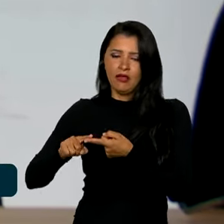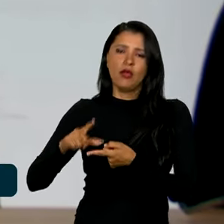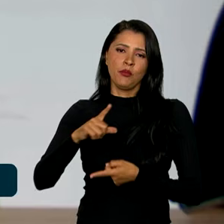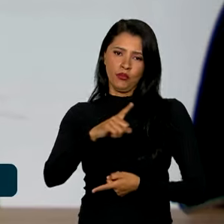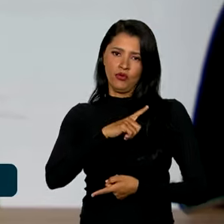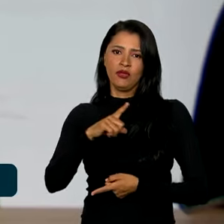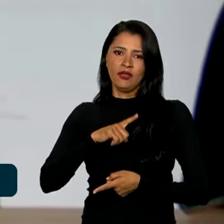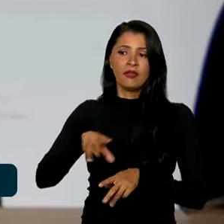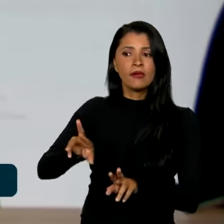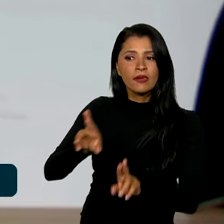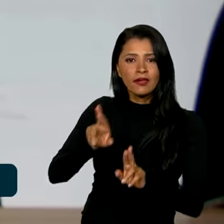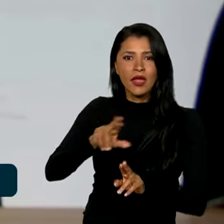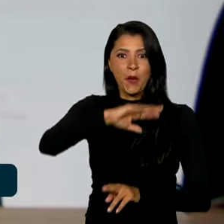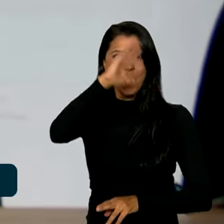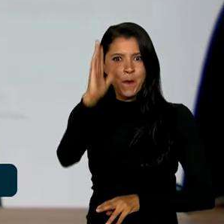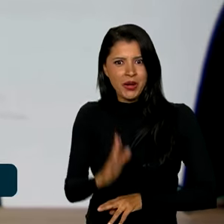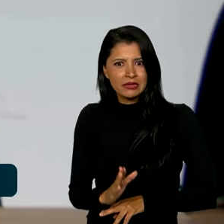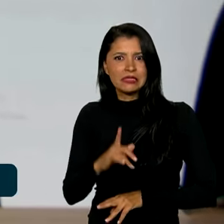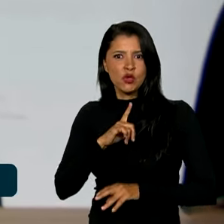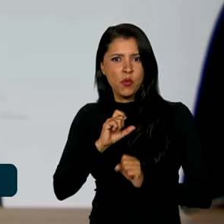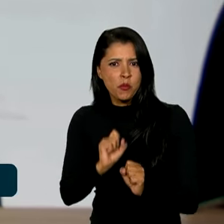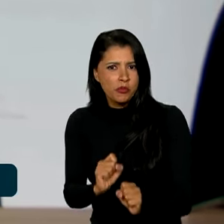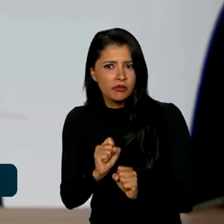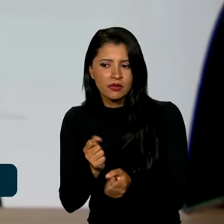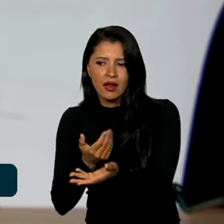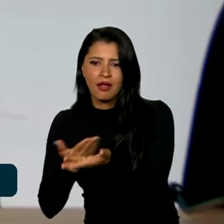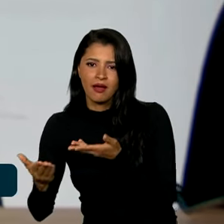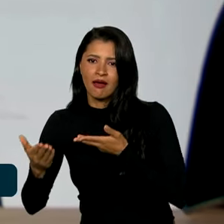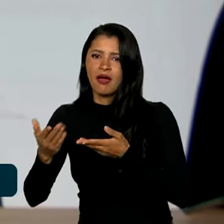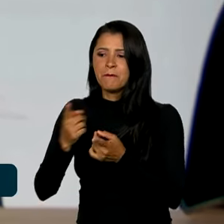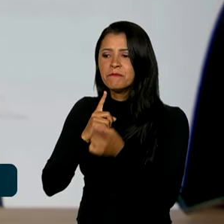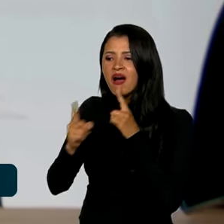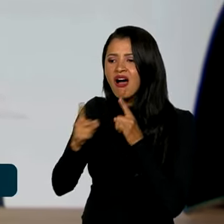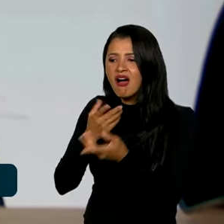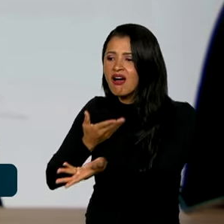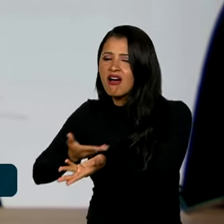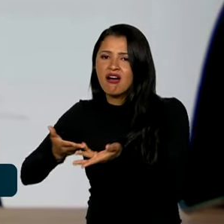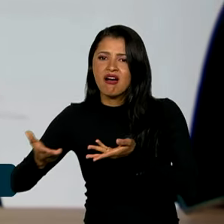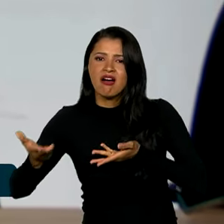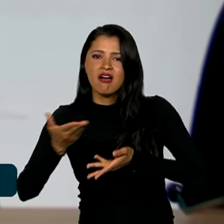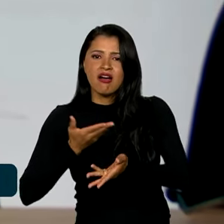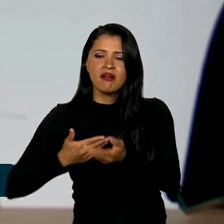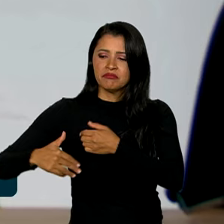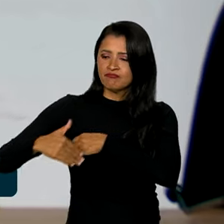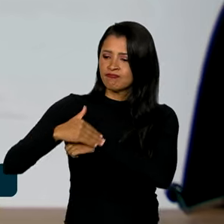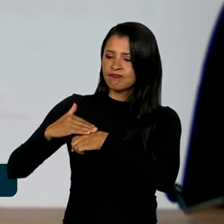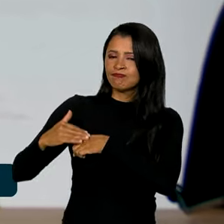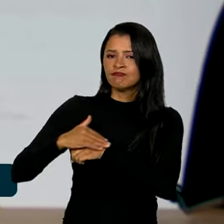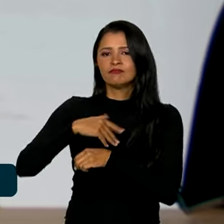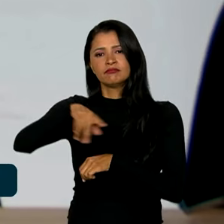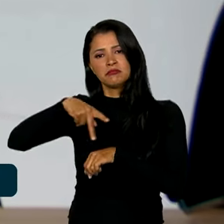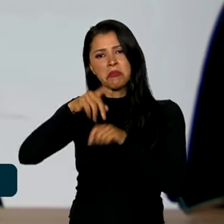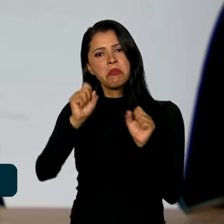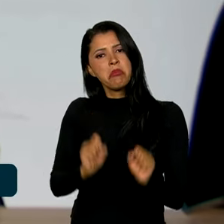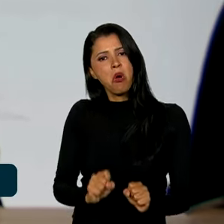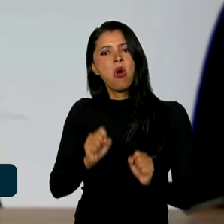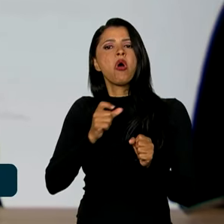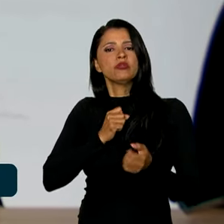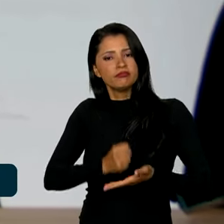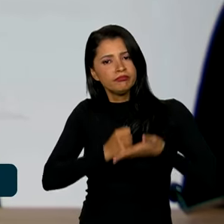grande expectativa que o Brasil, podendo ter um diálogo aberto com todos os países, nós possamos contribuir